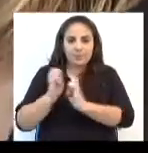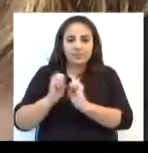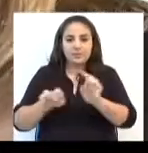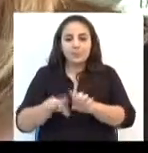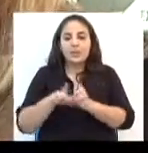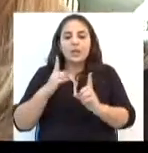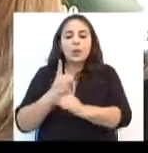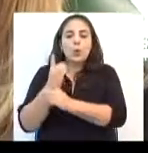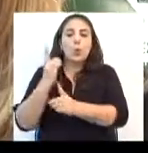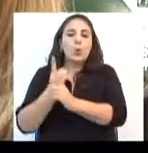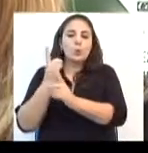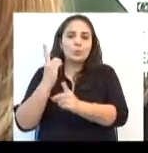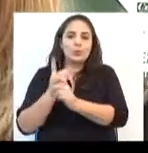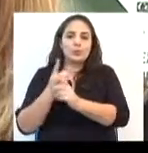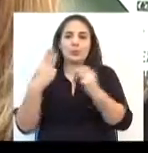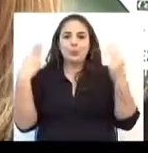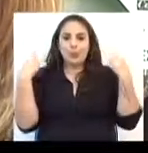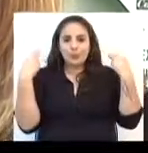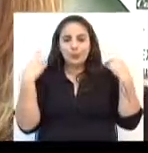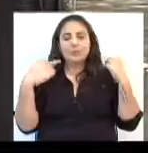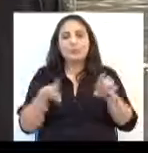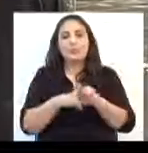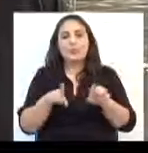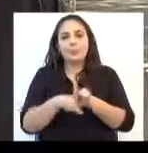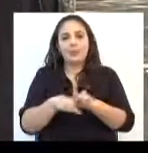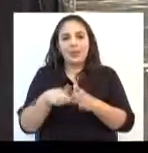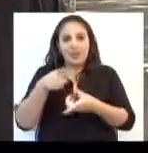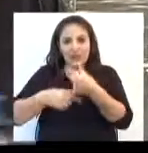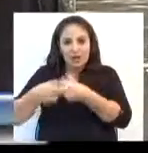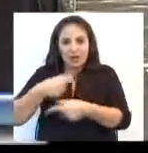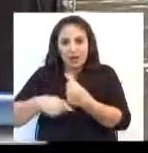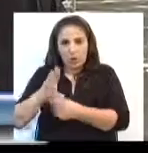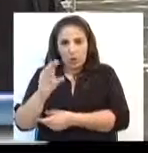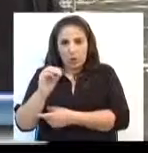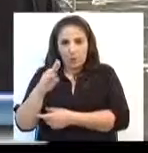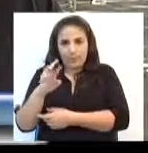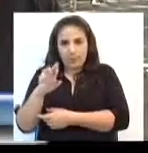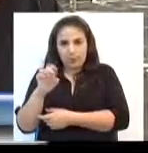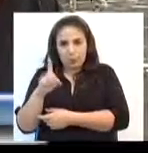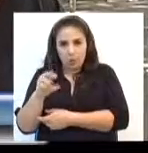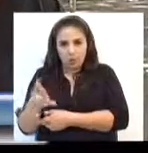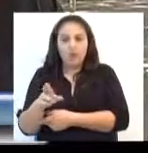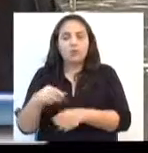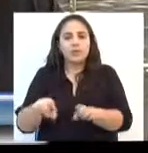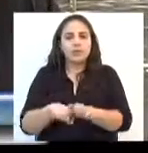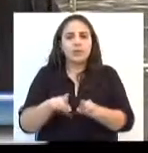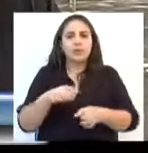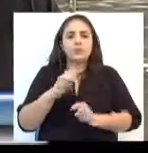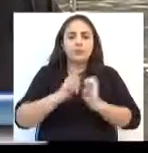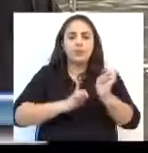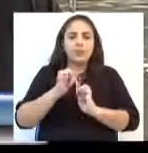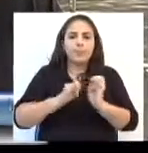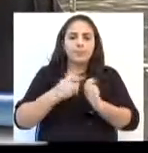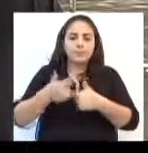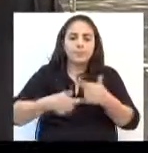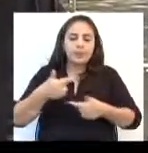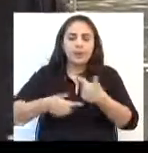encontro entre motoristas e cobradores. Na realidade, gente fez todo um trabalho de arborização, um trabalho de